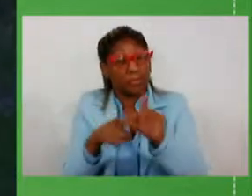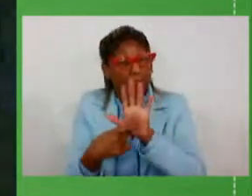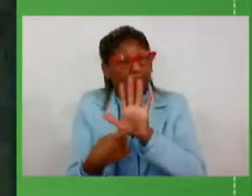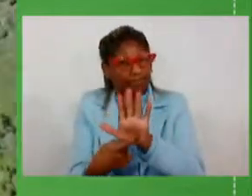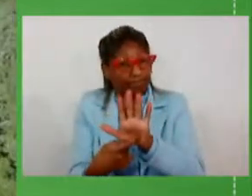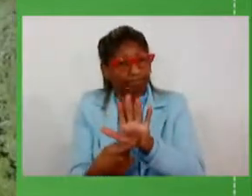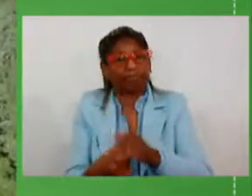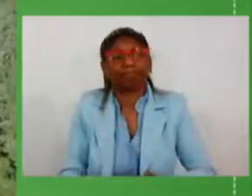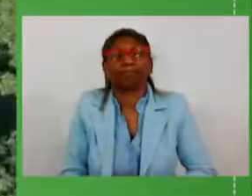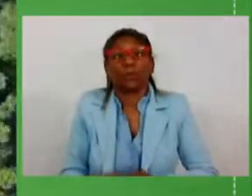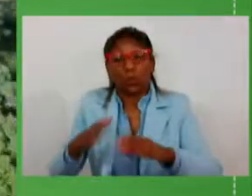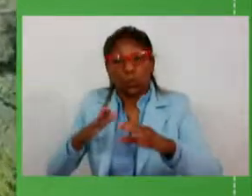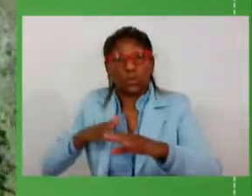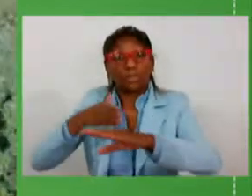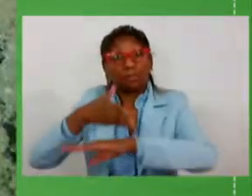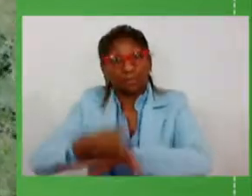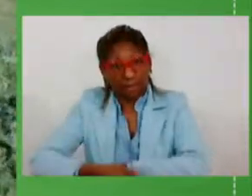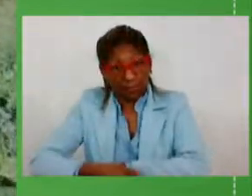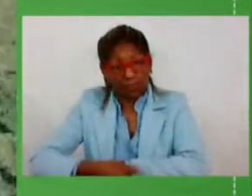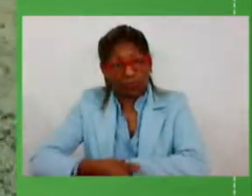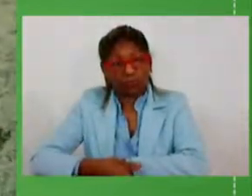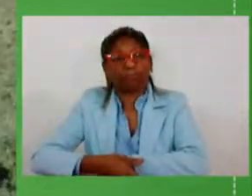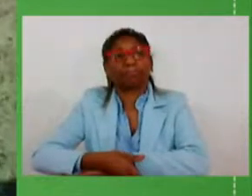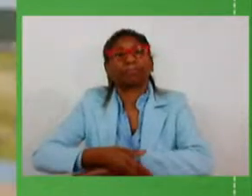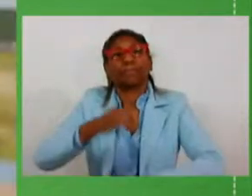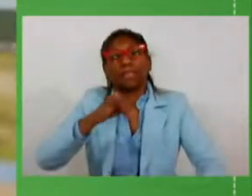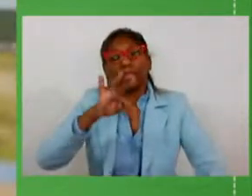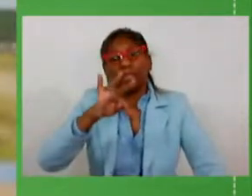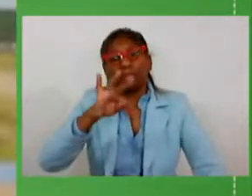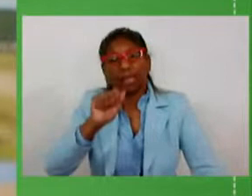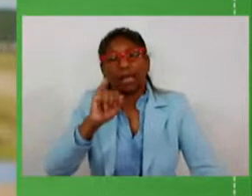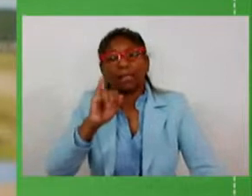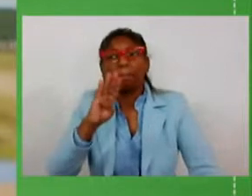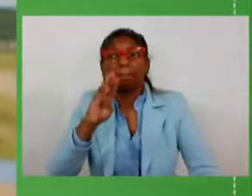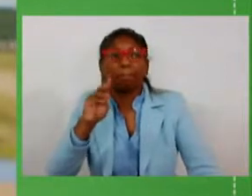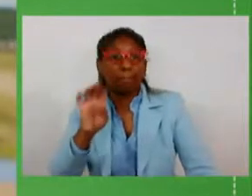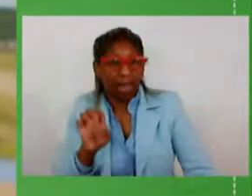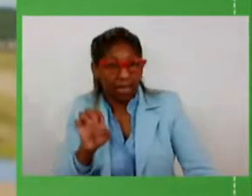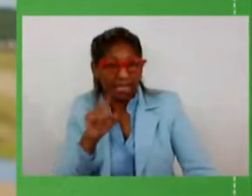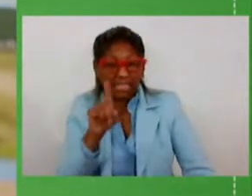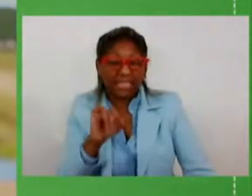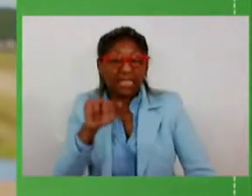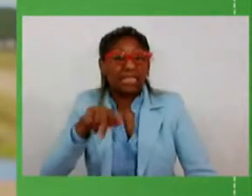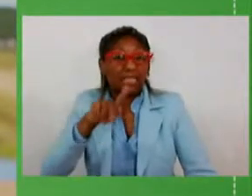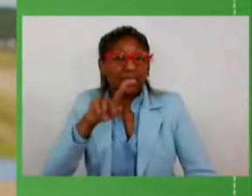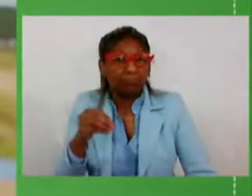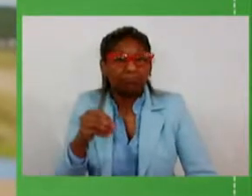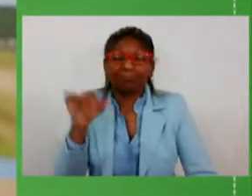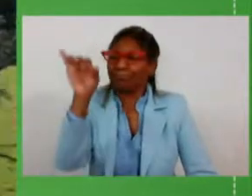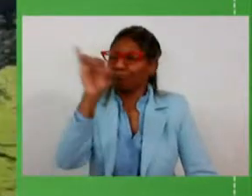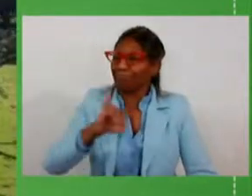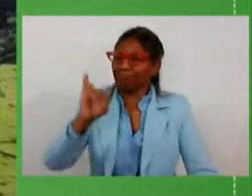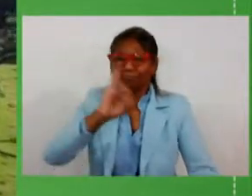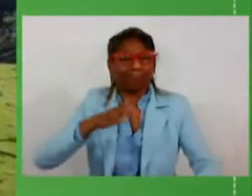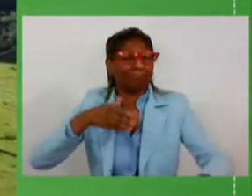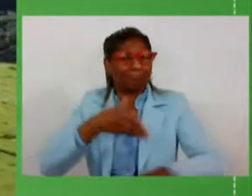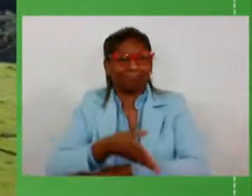acesso aos canyons do Itaimbezinho uma obra importante para o turismo é fundamental para o nosso desenvolvimento